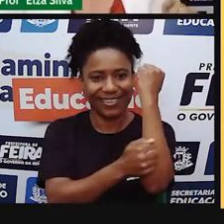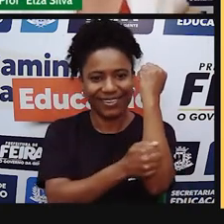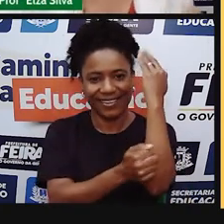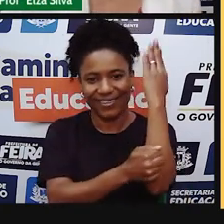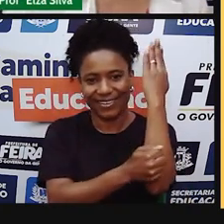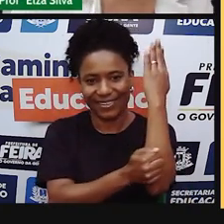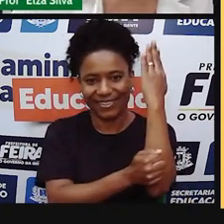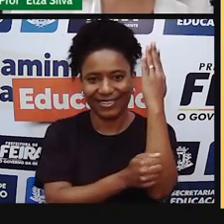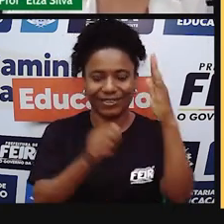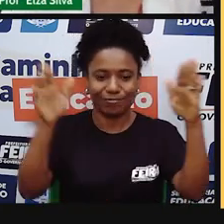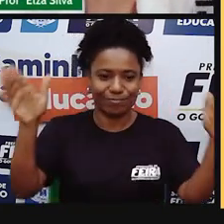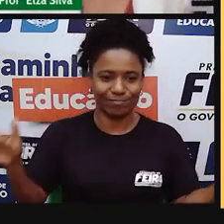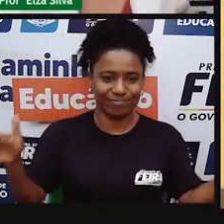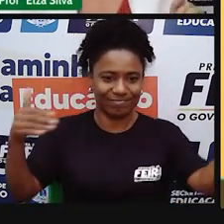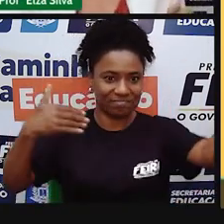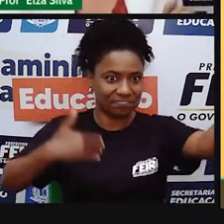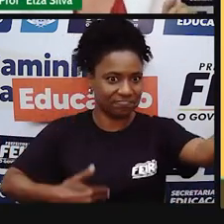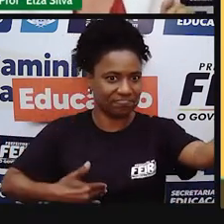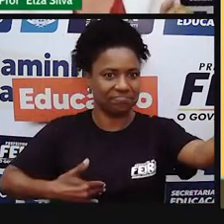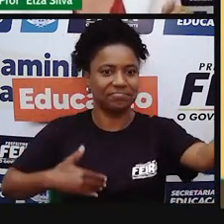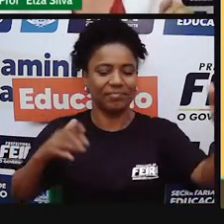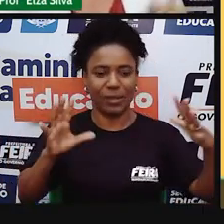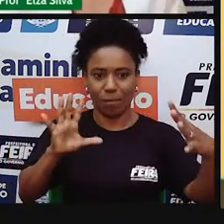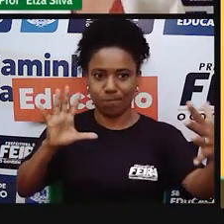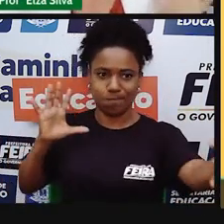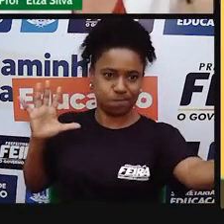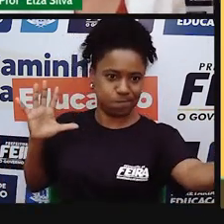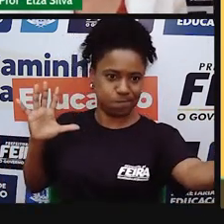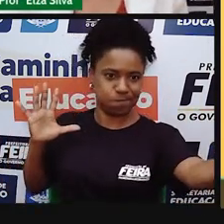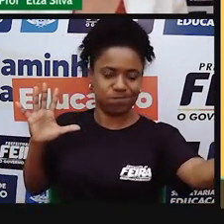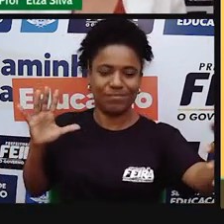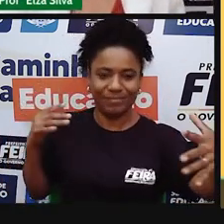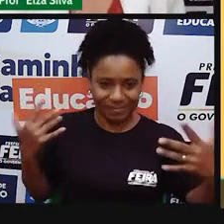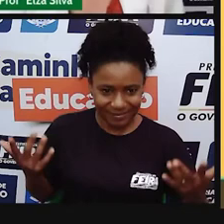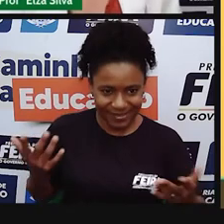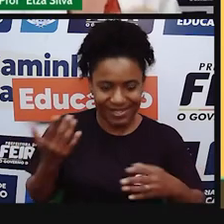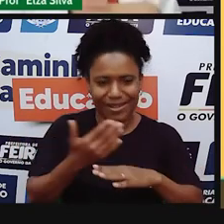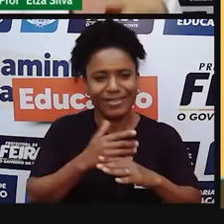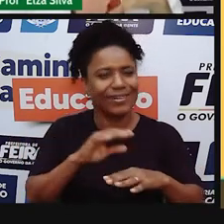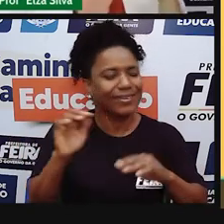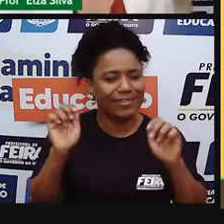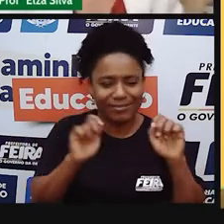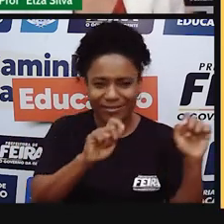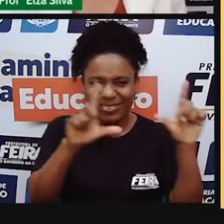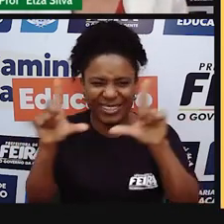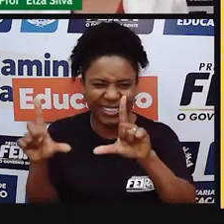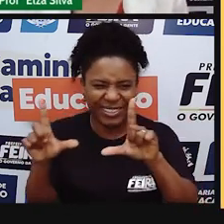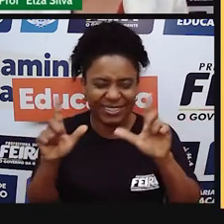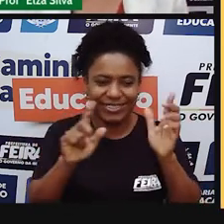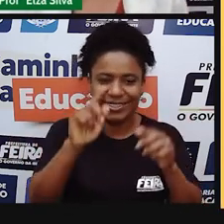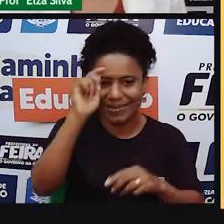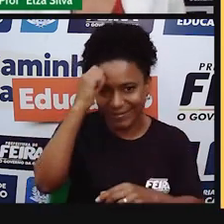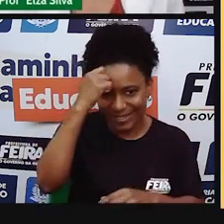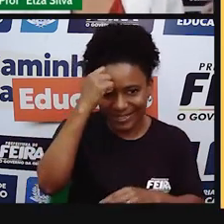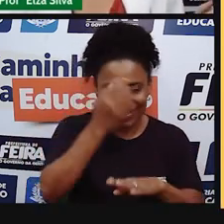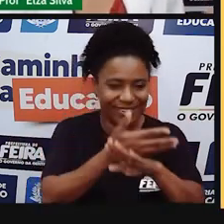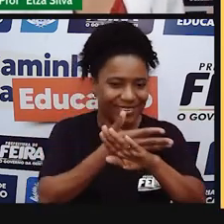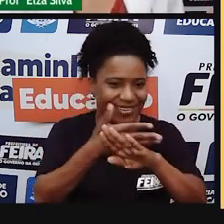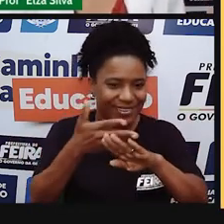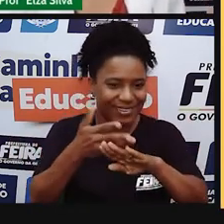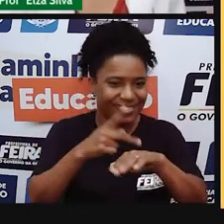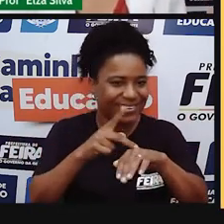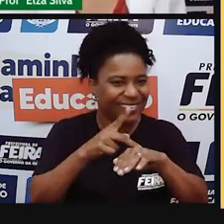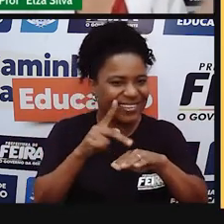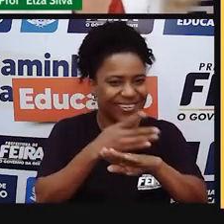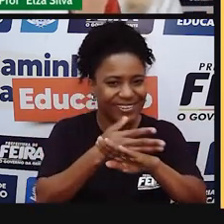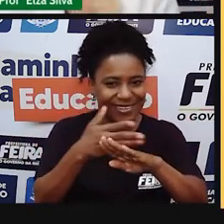Hoje as televisões estão fantásticas, né, maravilhosas, a gente consegue acessar muita coisa com sinal de internet.